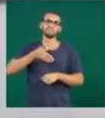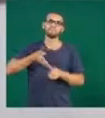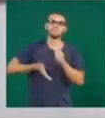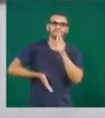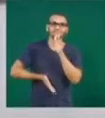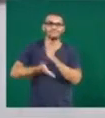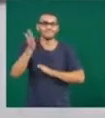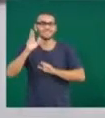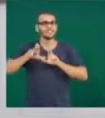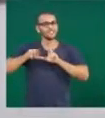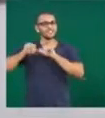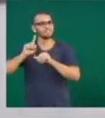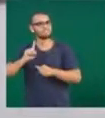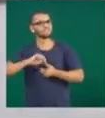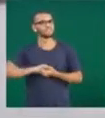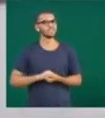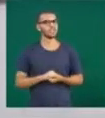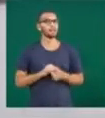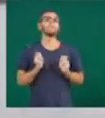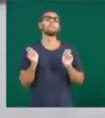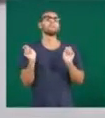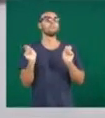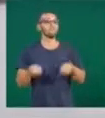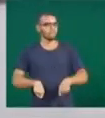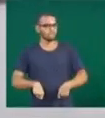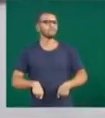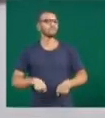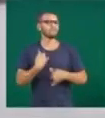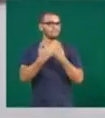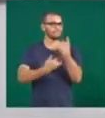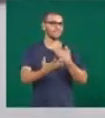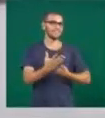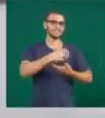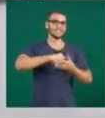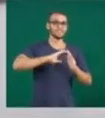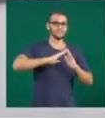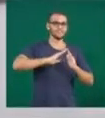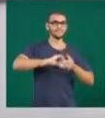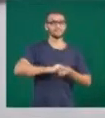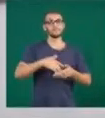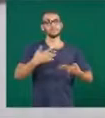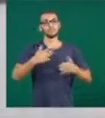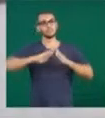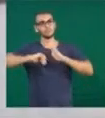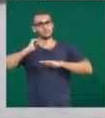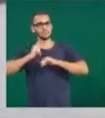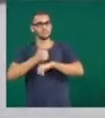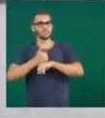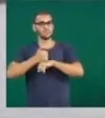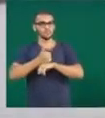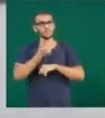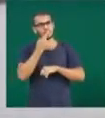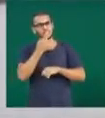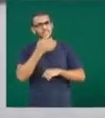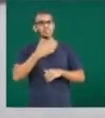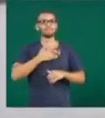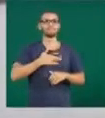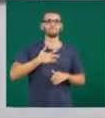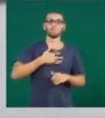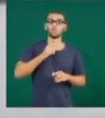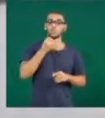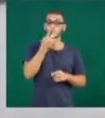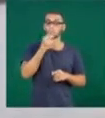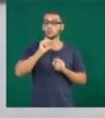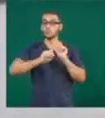Mas é claro que é possível se divertir mesmo em casa. Além disso, especialistas recomendam. Nada mais saudável para a